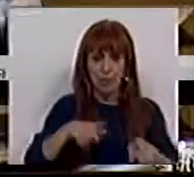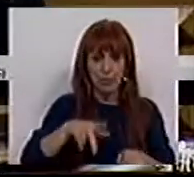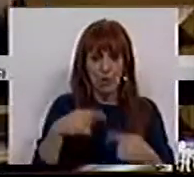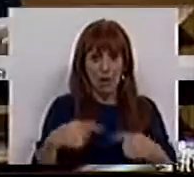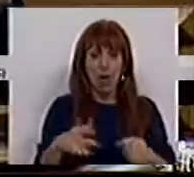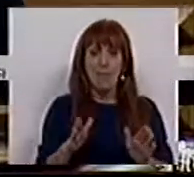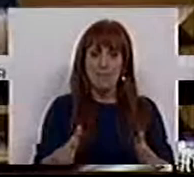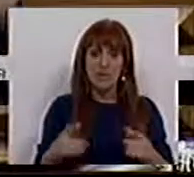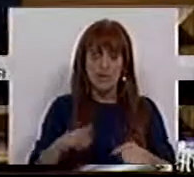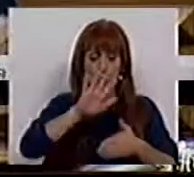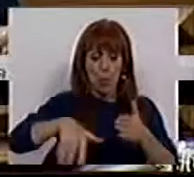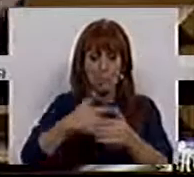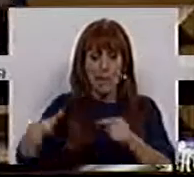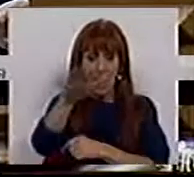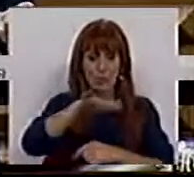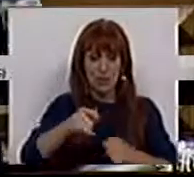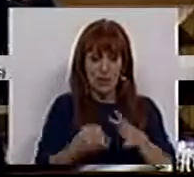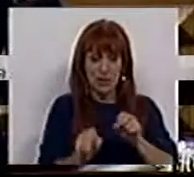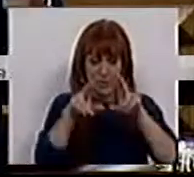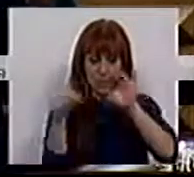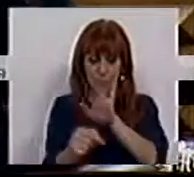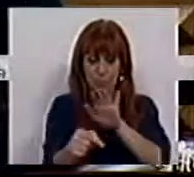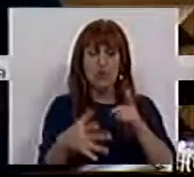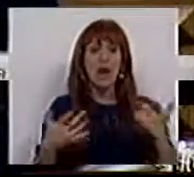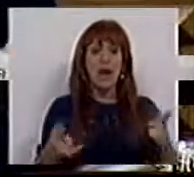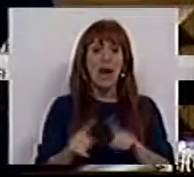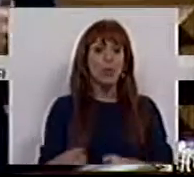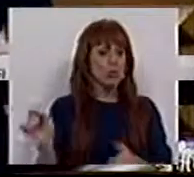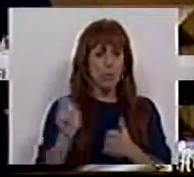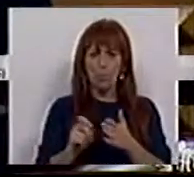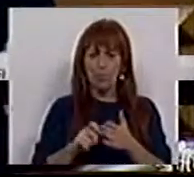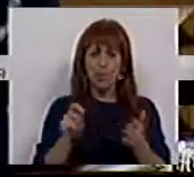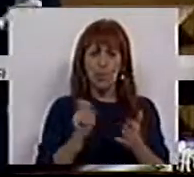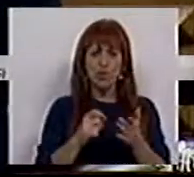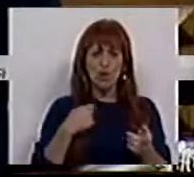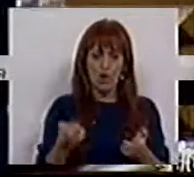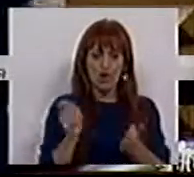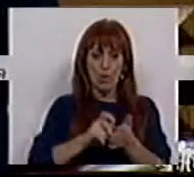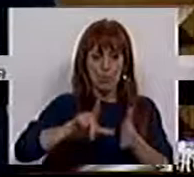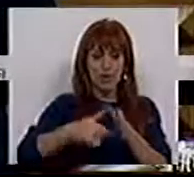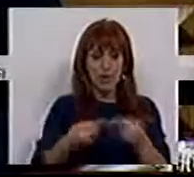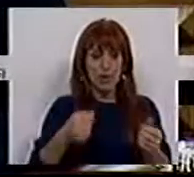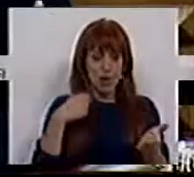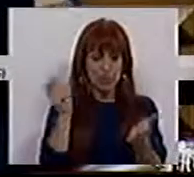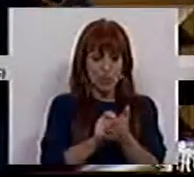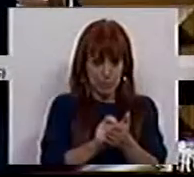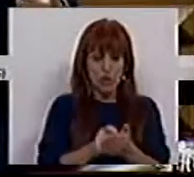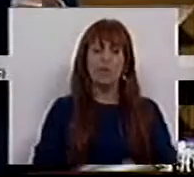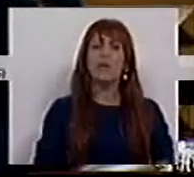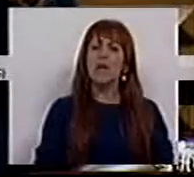por isso deve existir um plano nacional de dragagens. Este é um dos pontos que nós colocamos no nosso projeto de resolução.